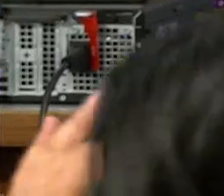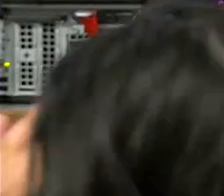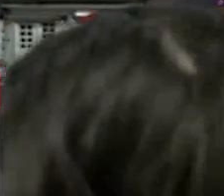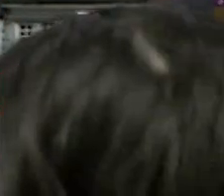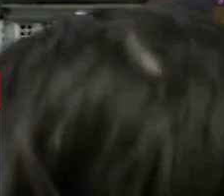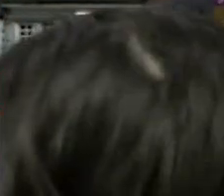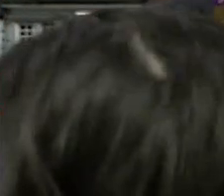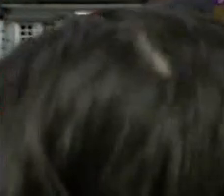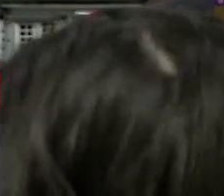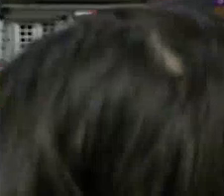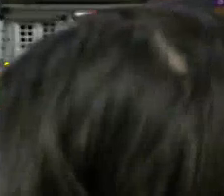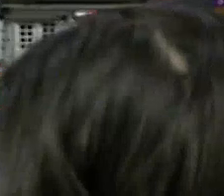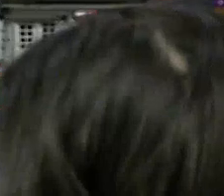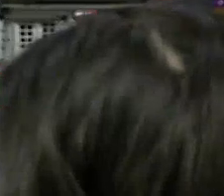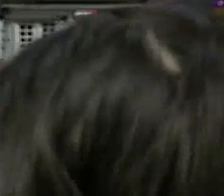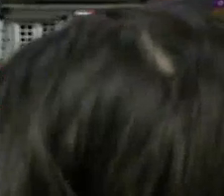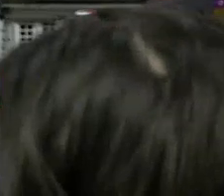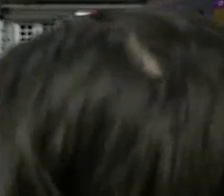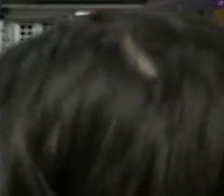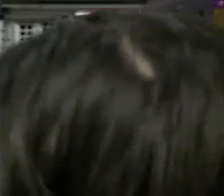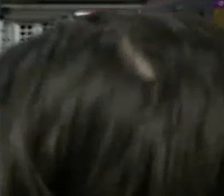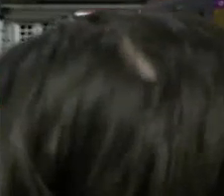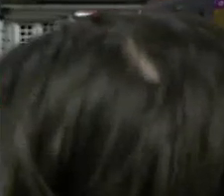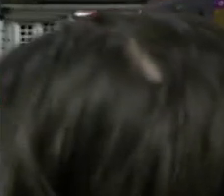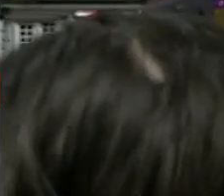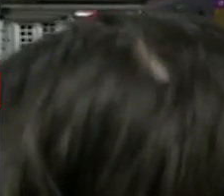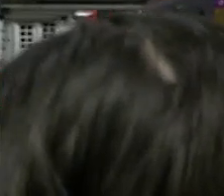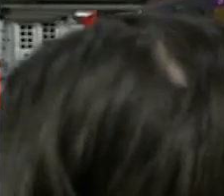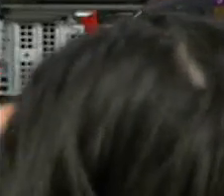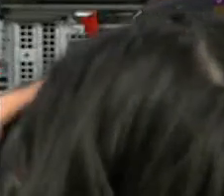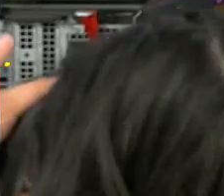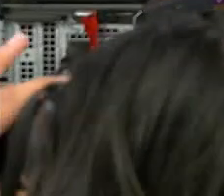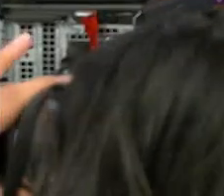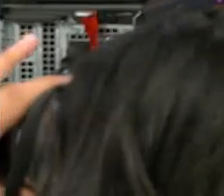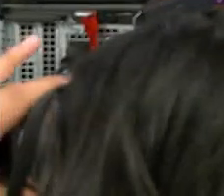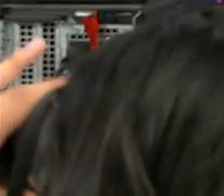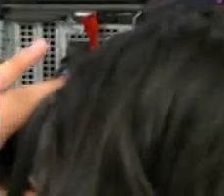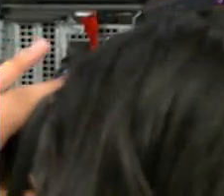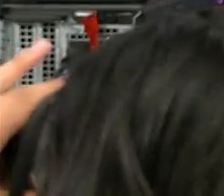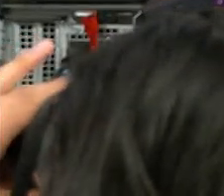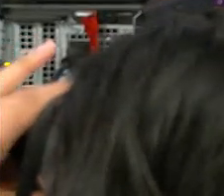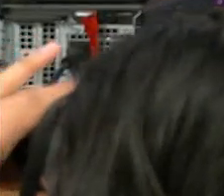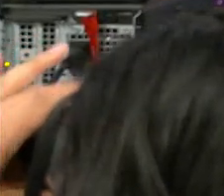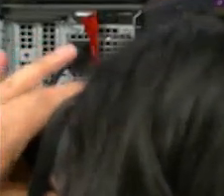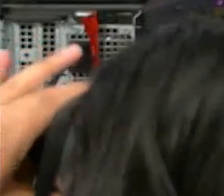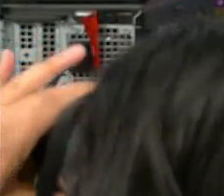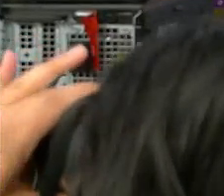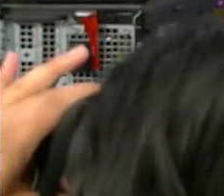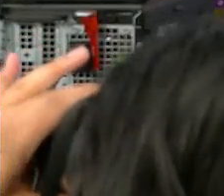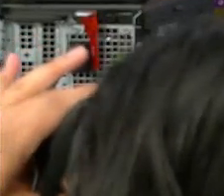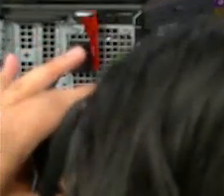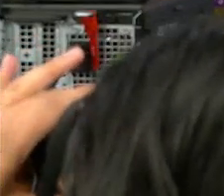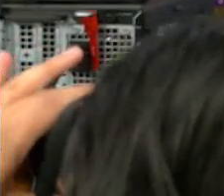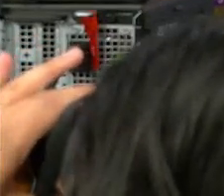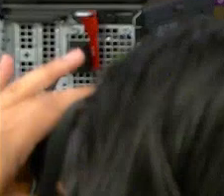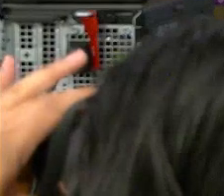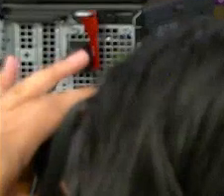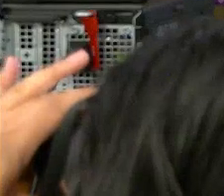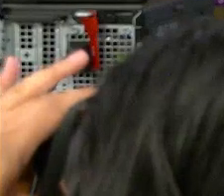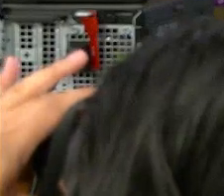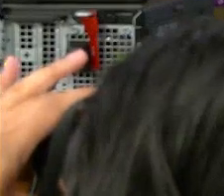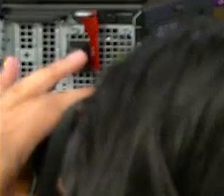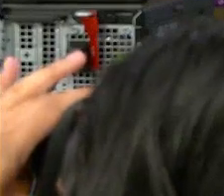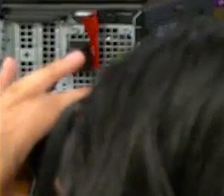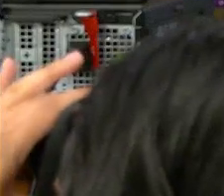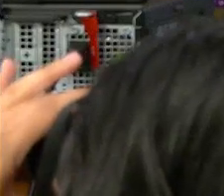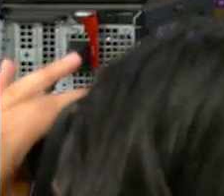especial, eu tinha esse medo. E até nisso a PAI me preparou. E me